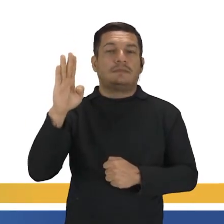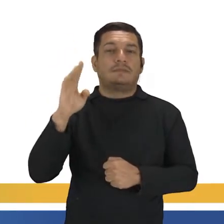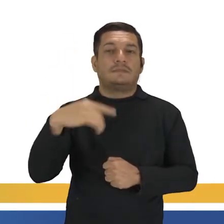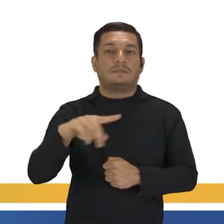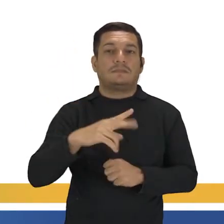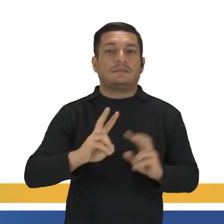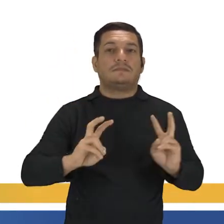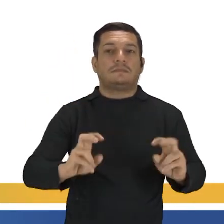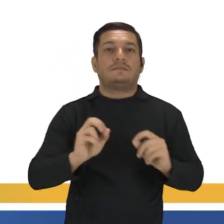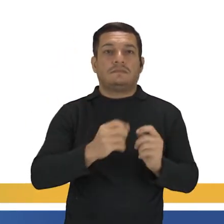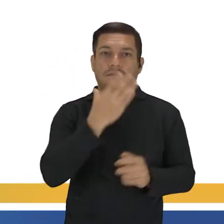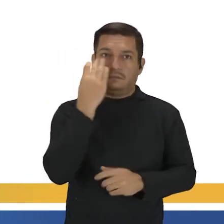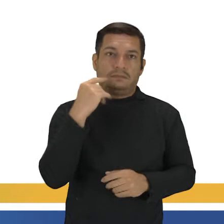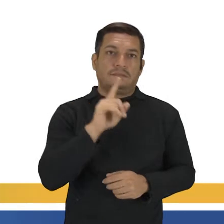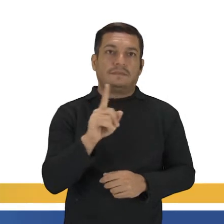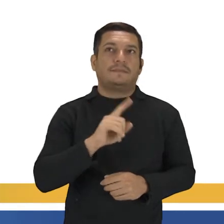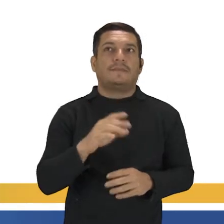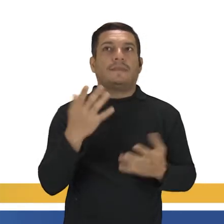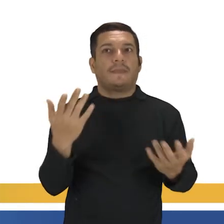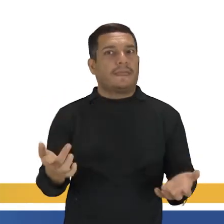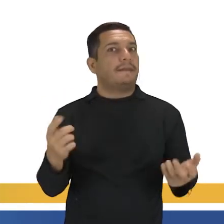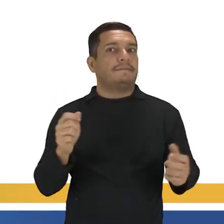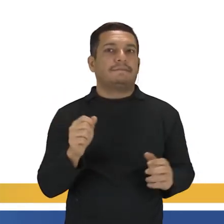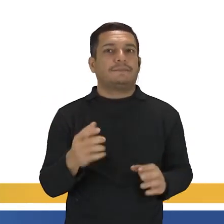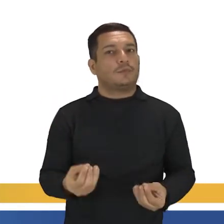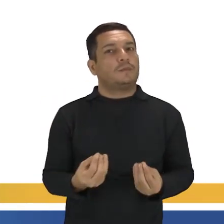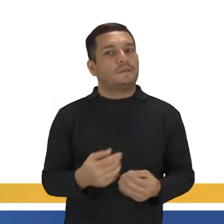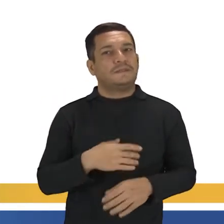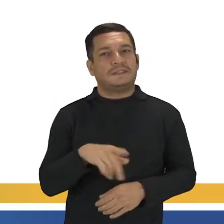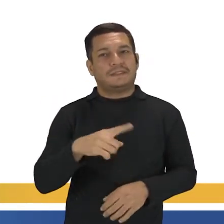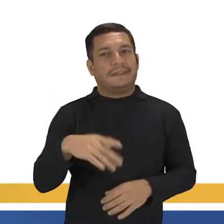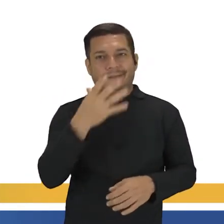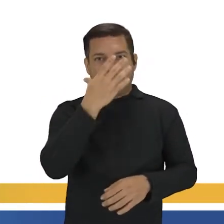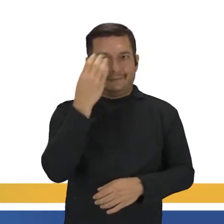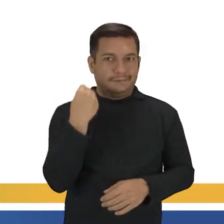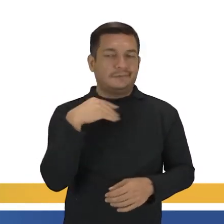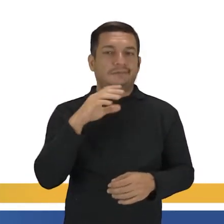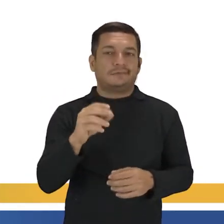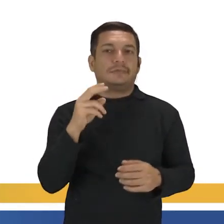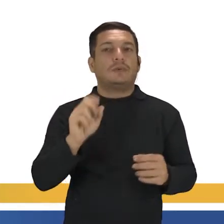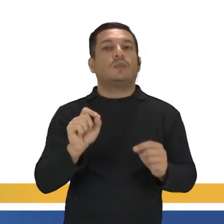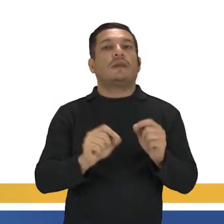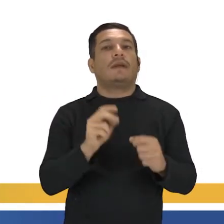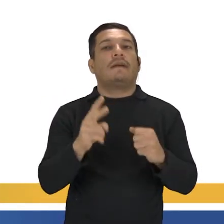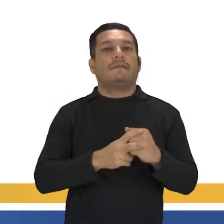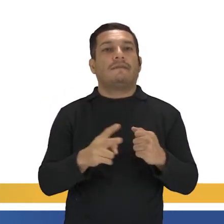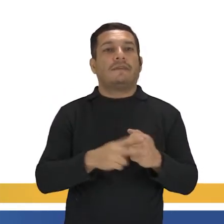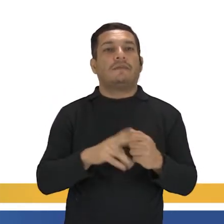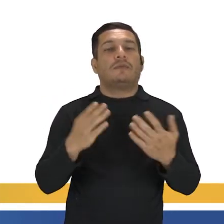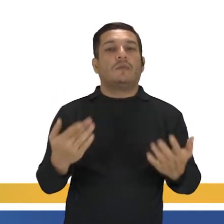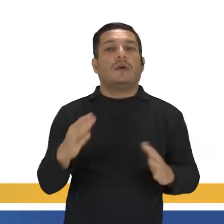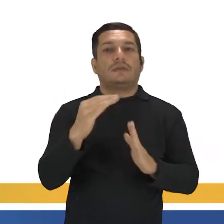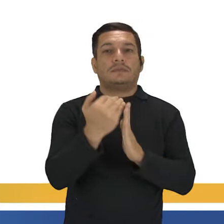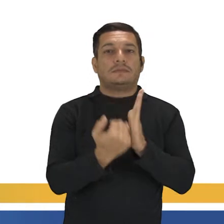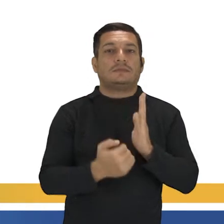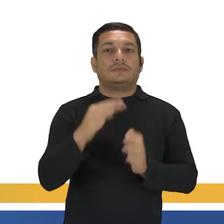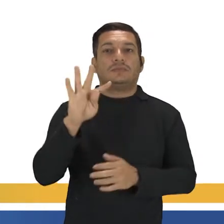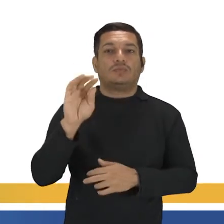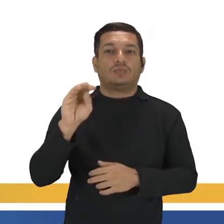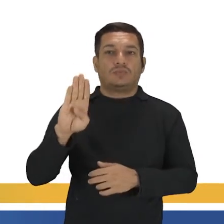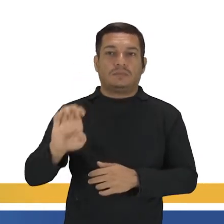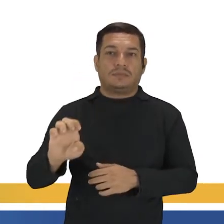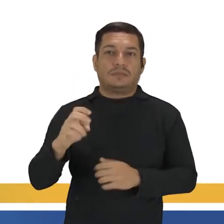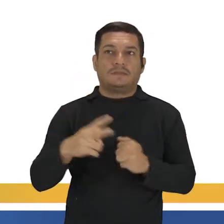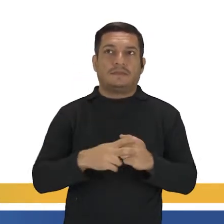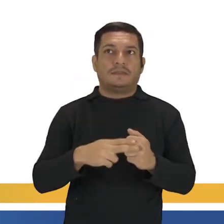para você não esquecer, não é possível que você vai terminar essas aulas sem saber o que é, quais são as formas do verbo